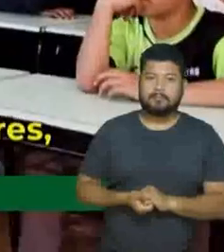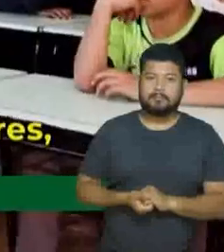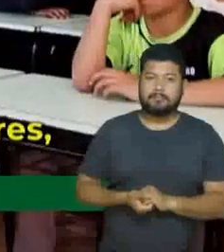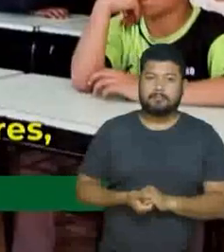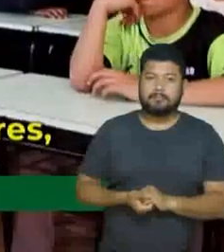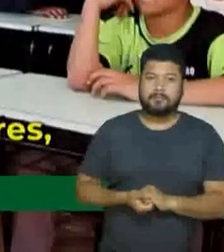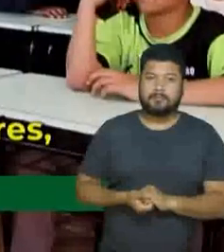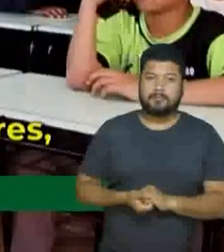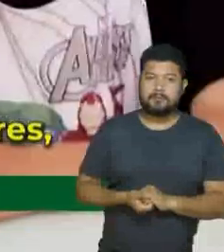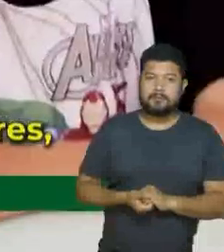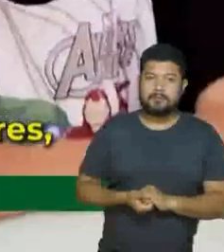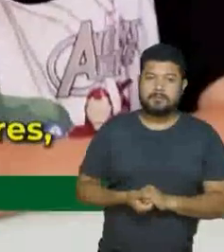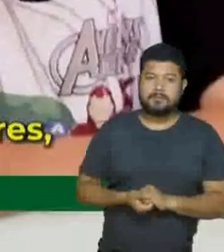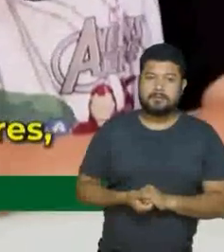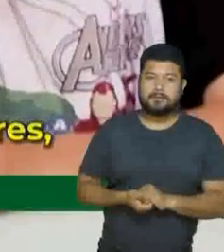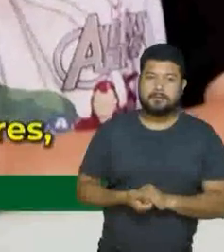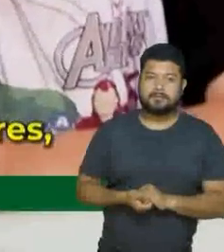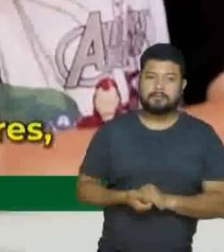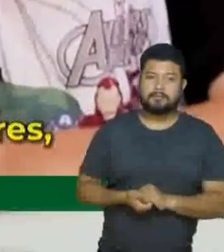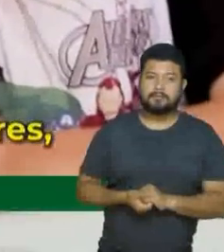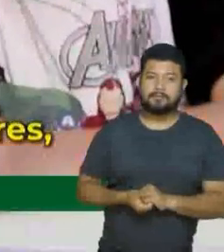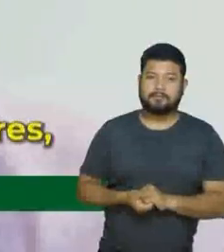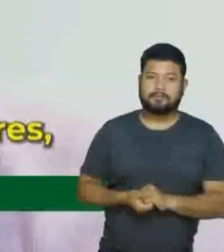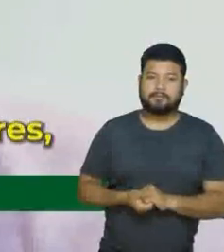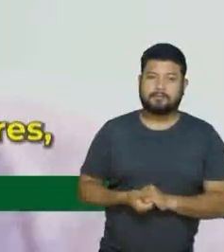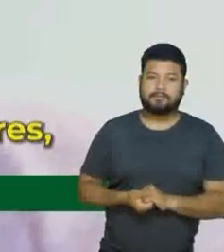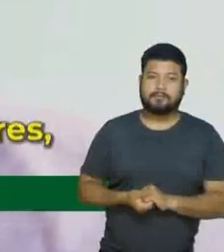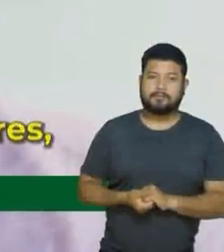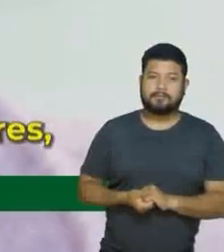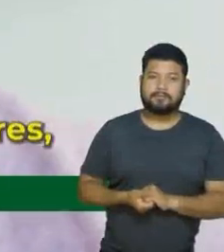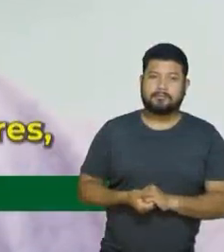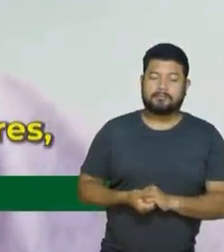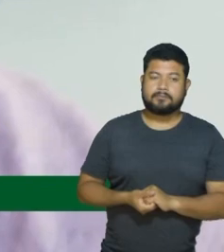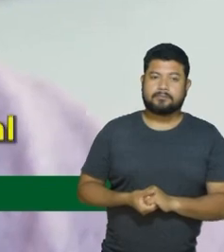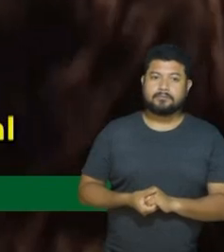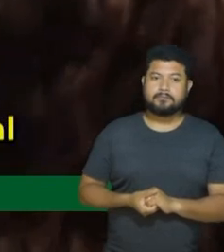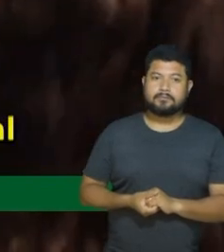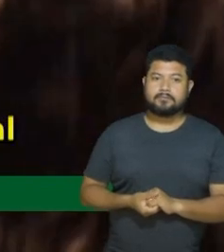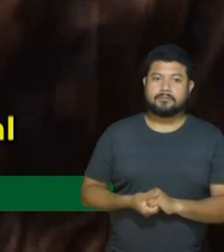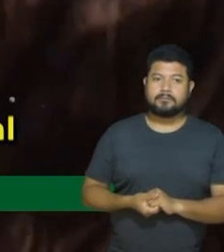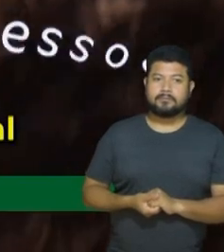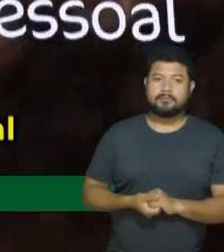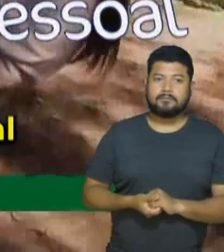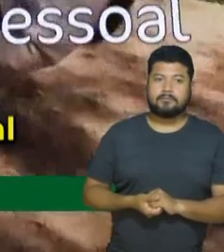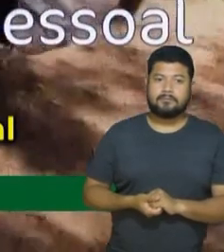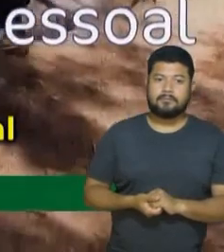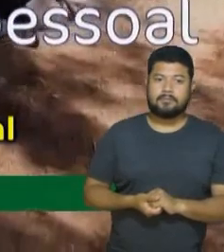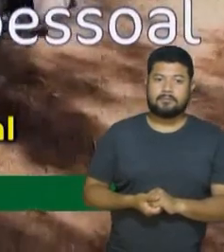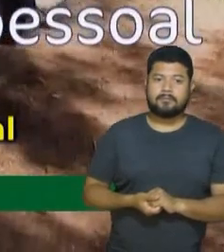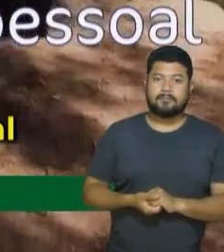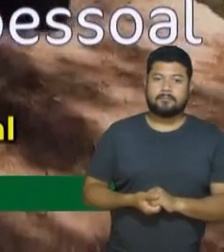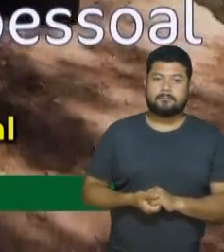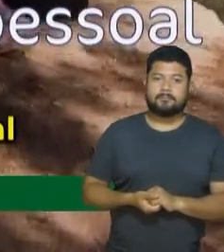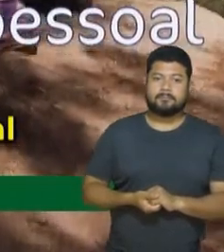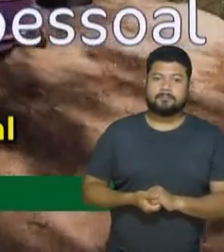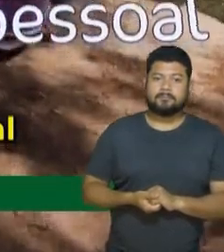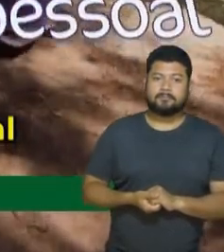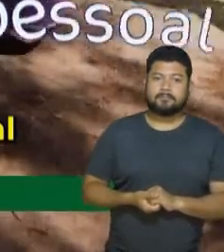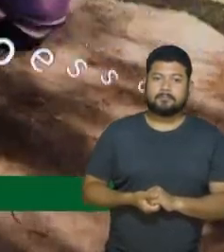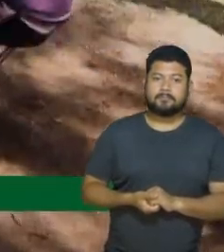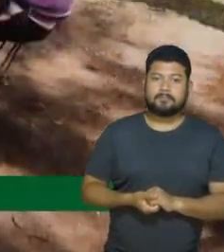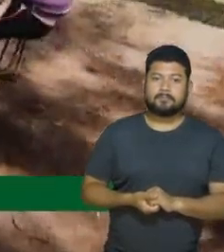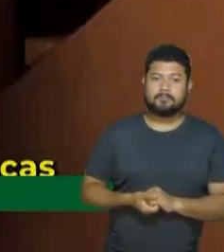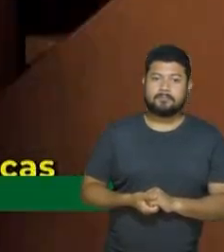à comunidade de lajes e cidades vizinhas. Gustiando suas oficinas com atividades beneficentes e doações, a